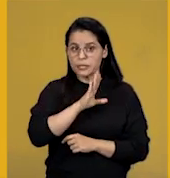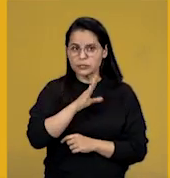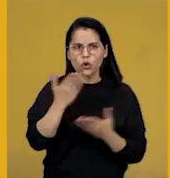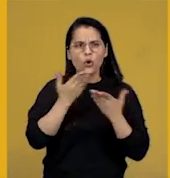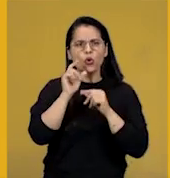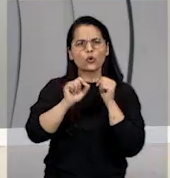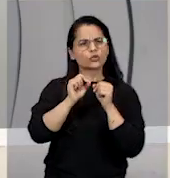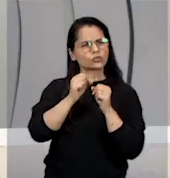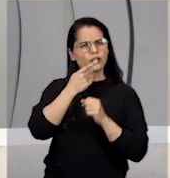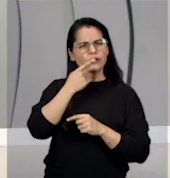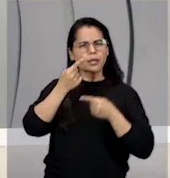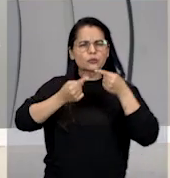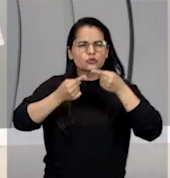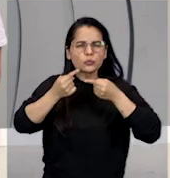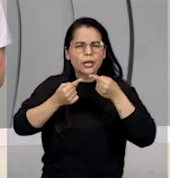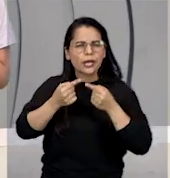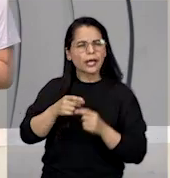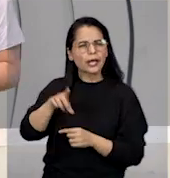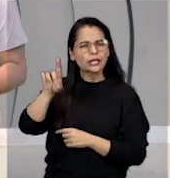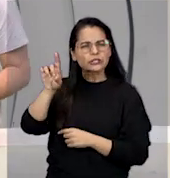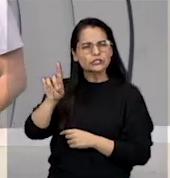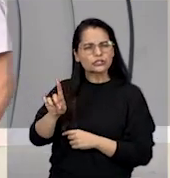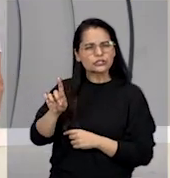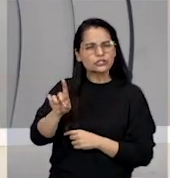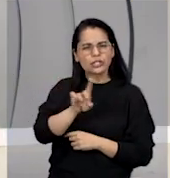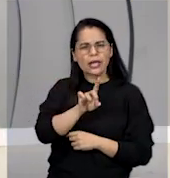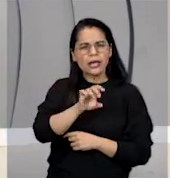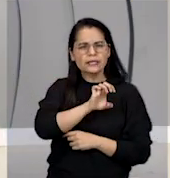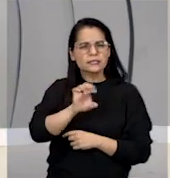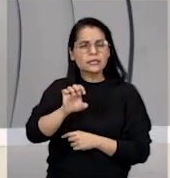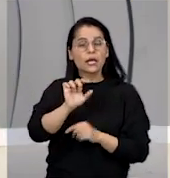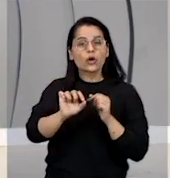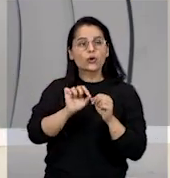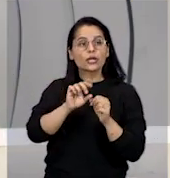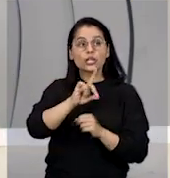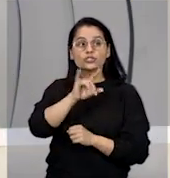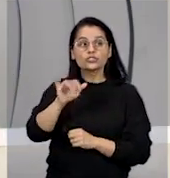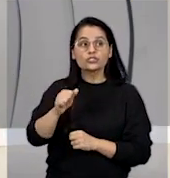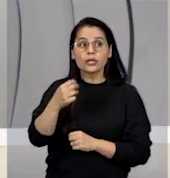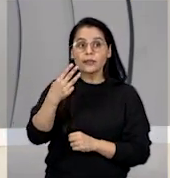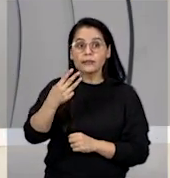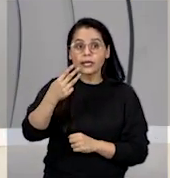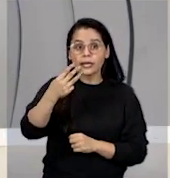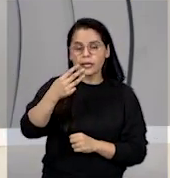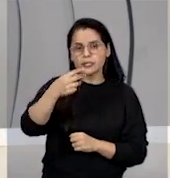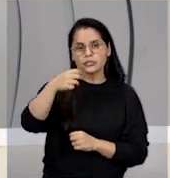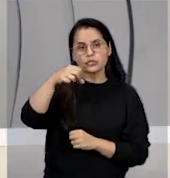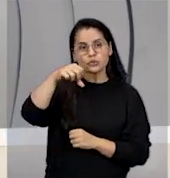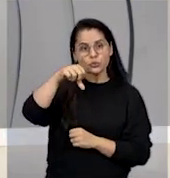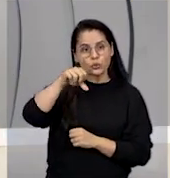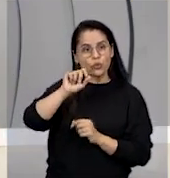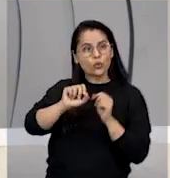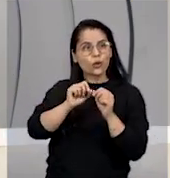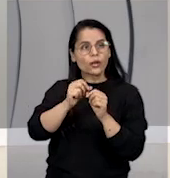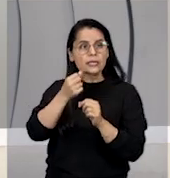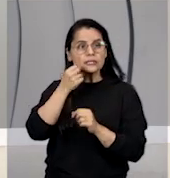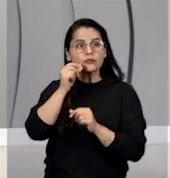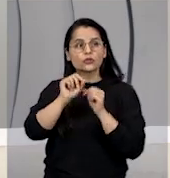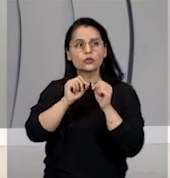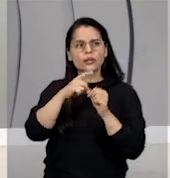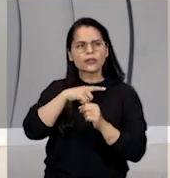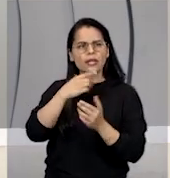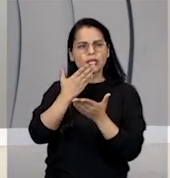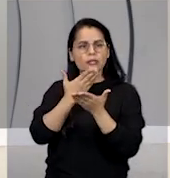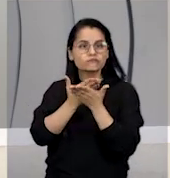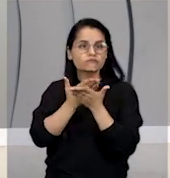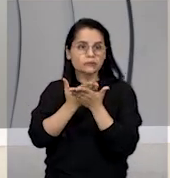hoje aqui de política de direita e esquerda, no dia 3 do 9 também, sexta-feira, na aula do Enem, a gente tem uma aula sobre